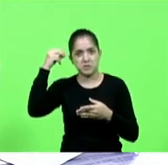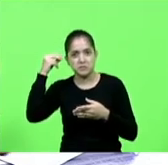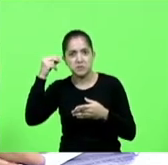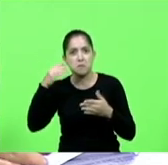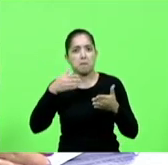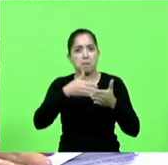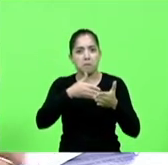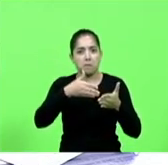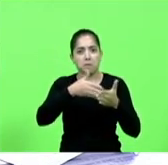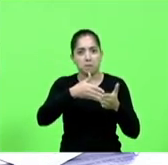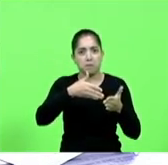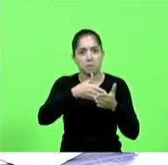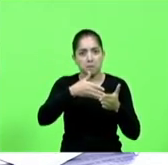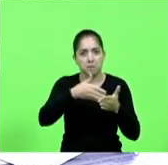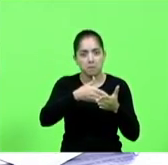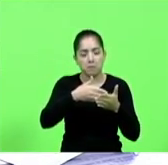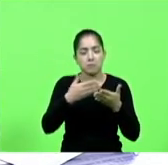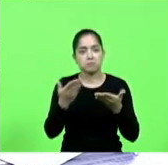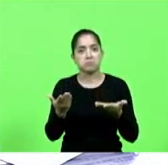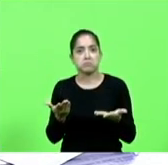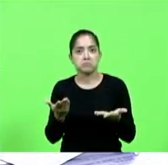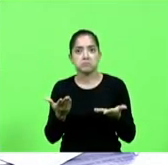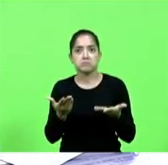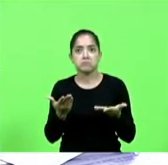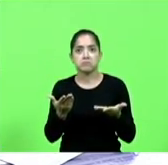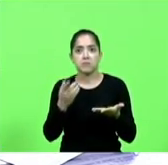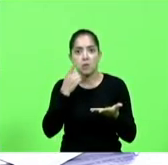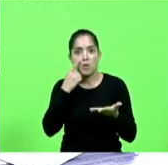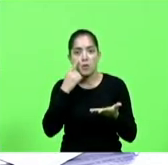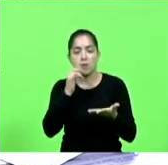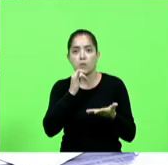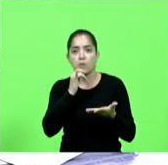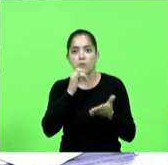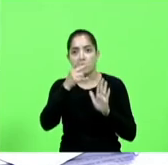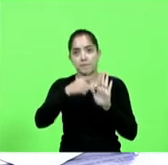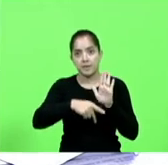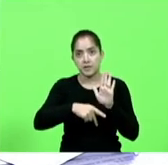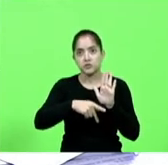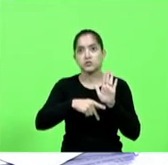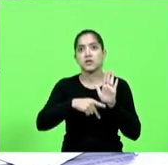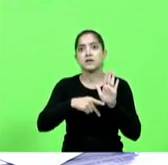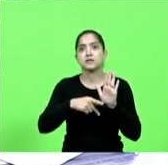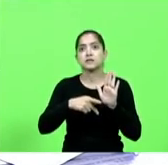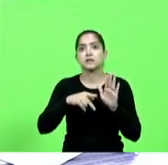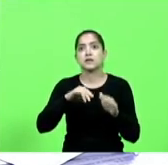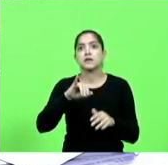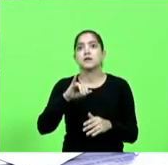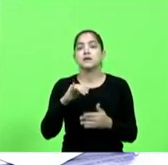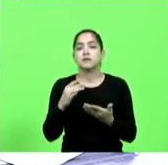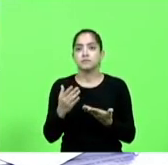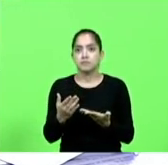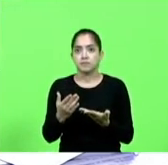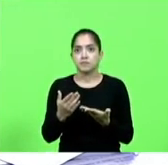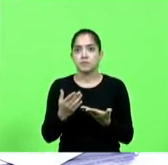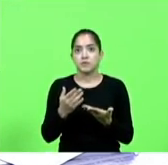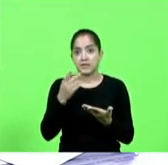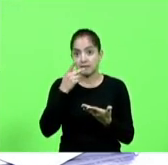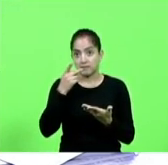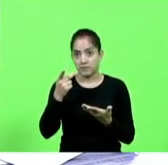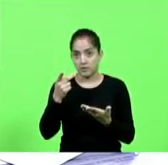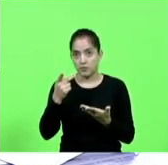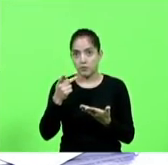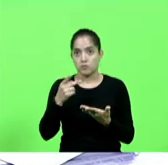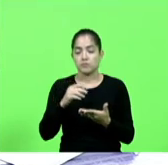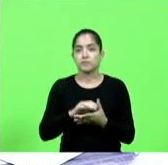empecilho para o Estado. Eu vou dar um exemplo aqui, o projeto da Geo Medeiros. Teve uma declaração aqui do Celso